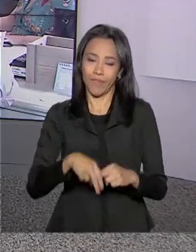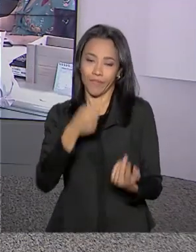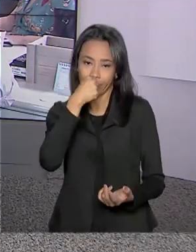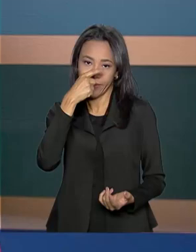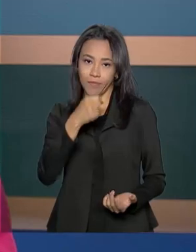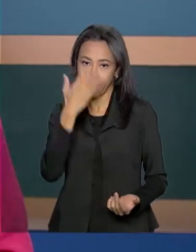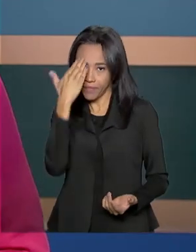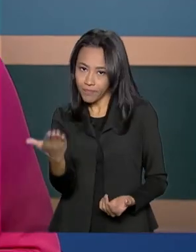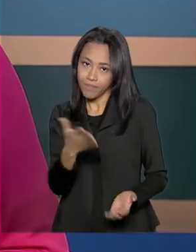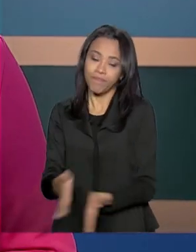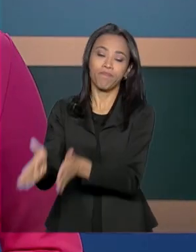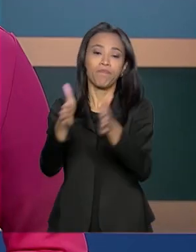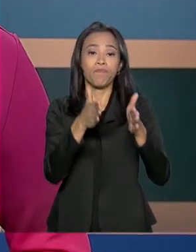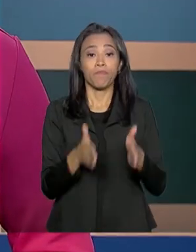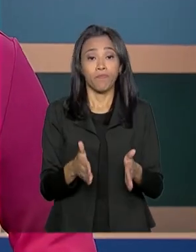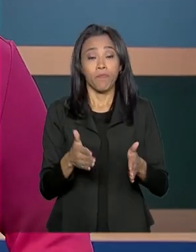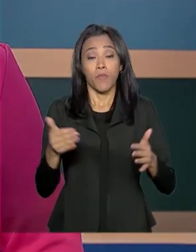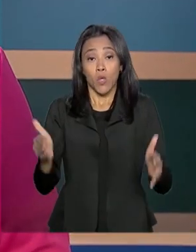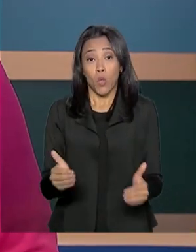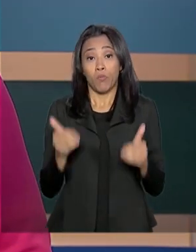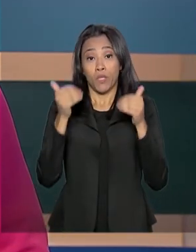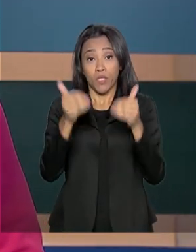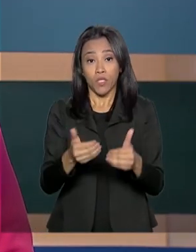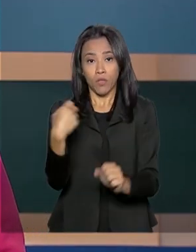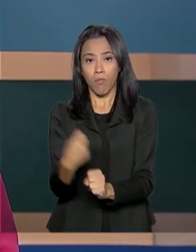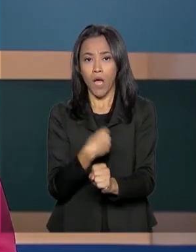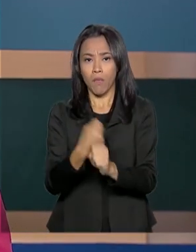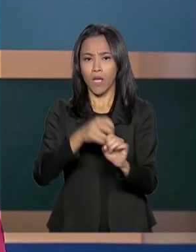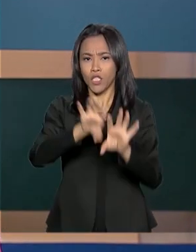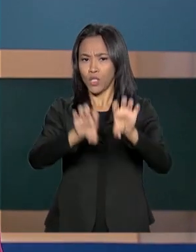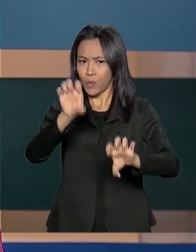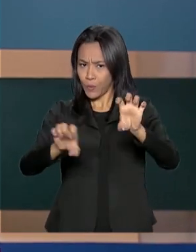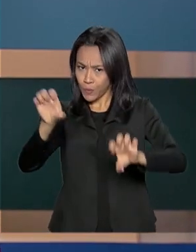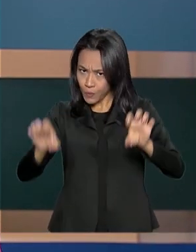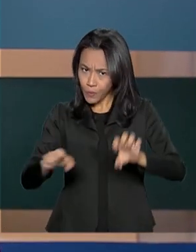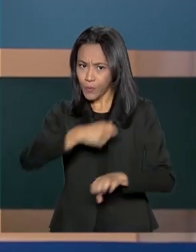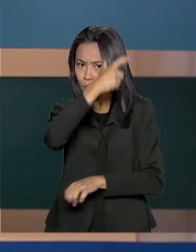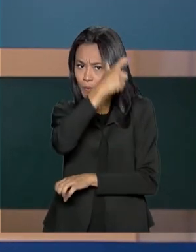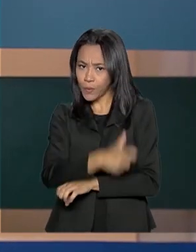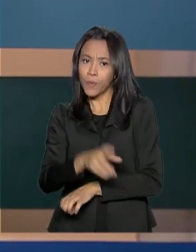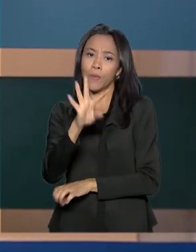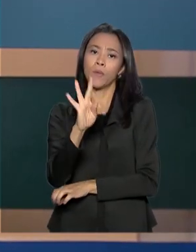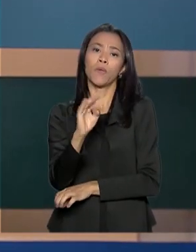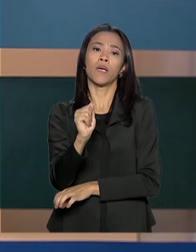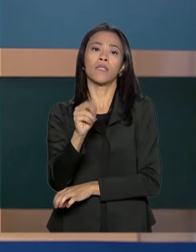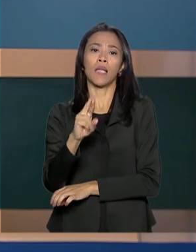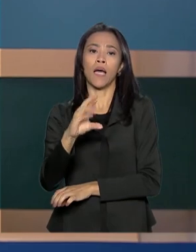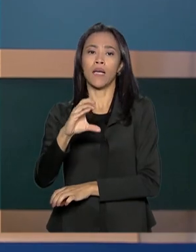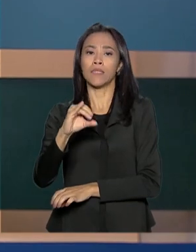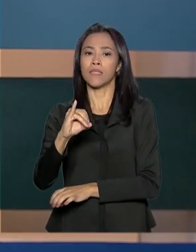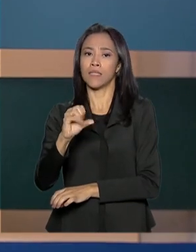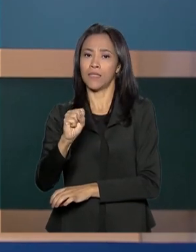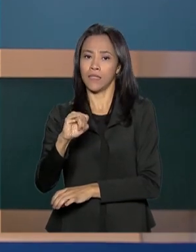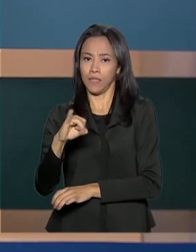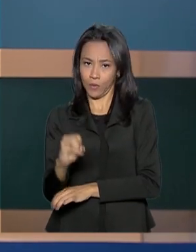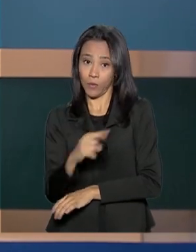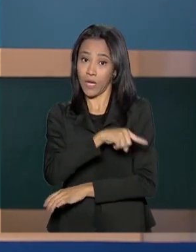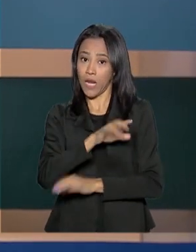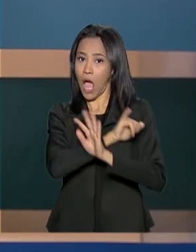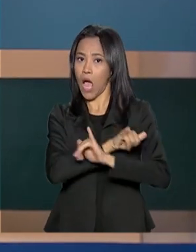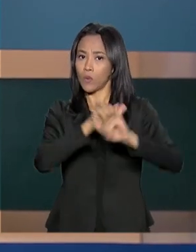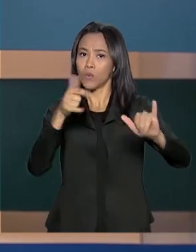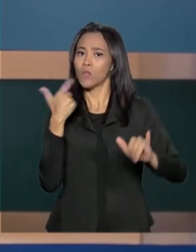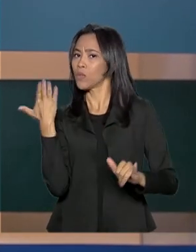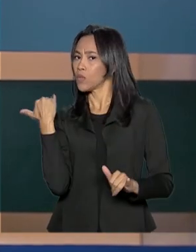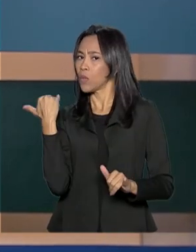Alessandra. O ministro da Infraestrutura, Tarcísio Gomes de Freitas, anunciou em um encontro com empresários